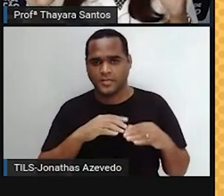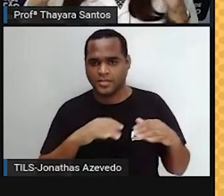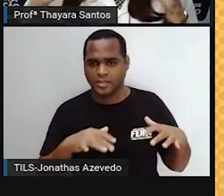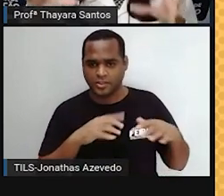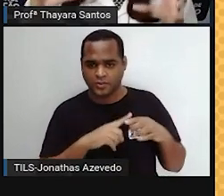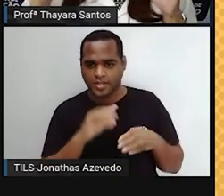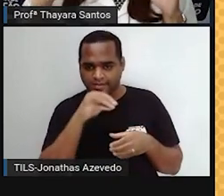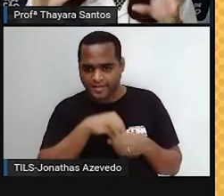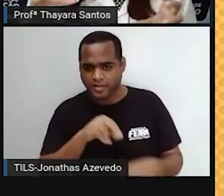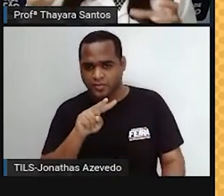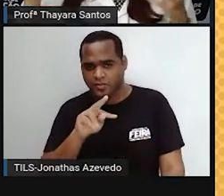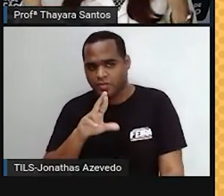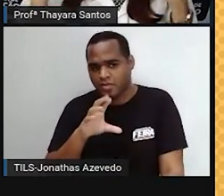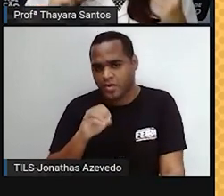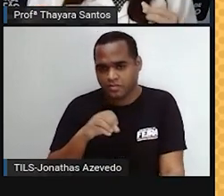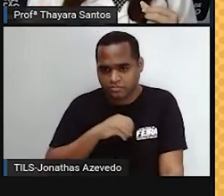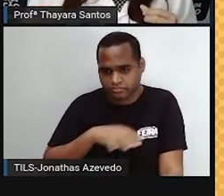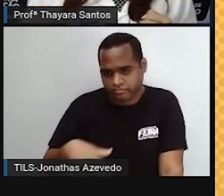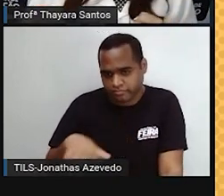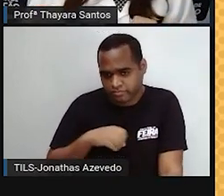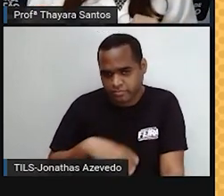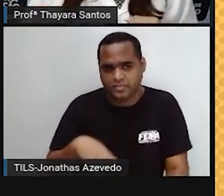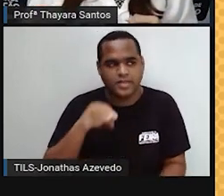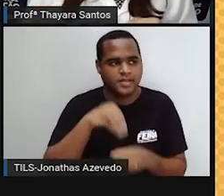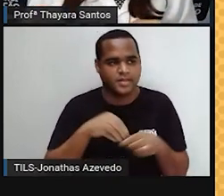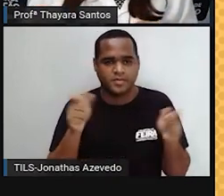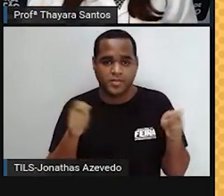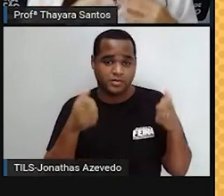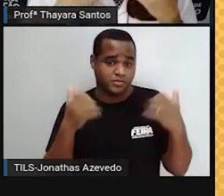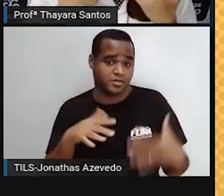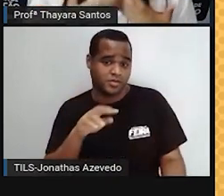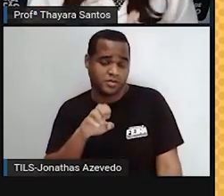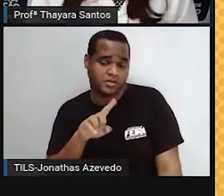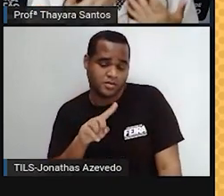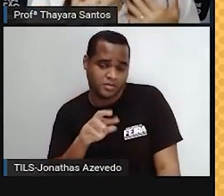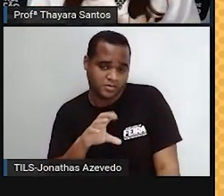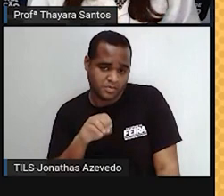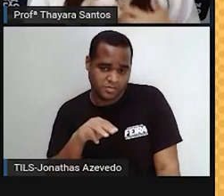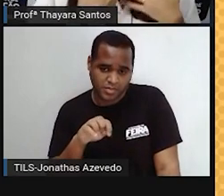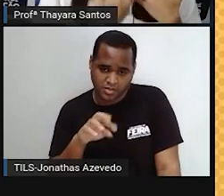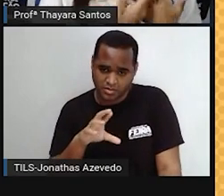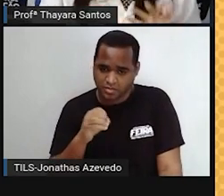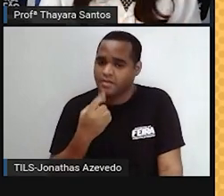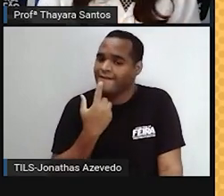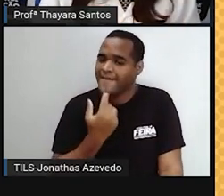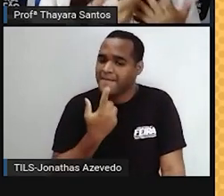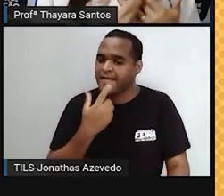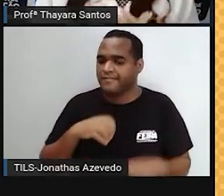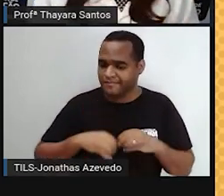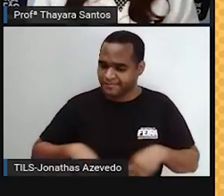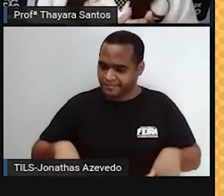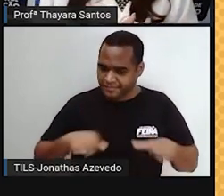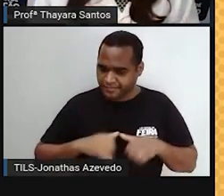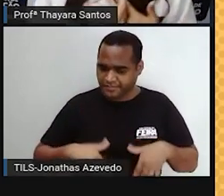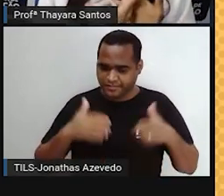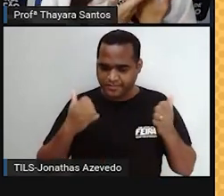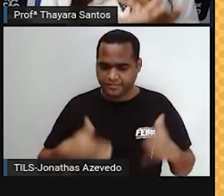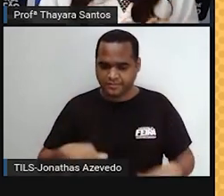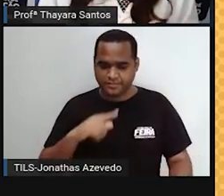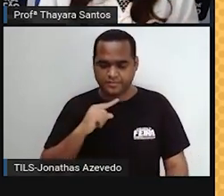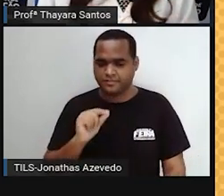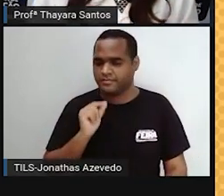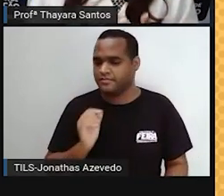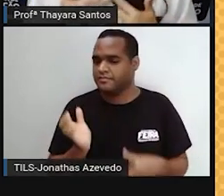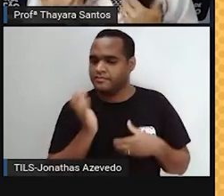útero e eliminando essa camada, que é o endométrio. Então, a menstruação é isso, a descamação dessa parede mais